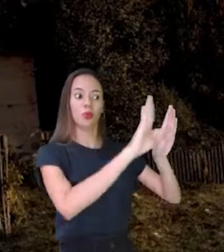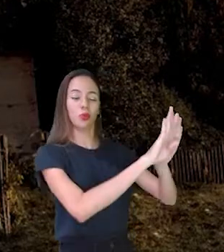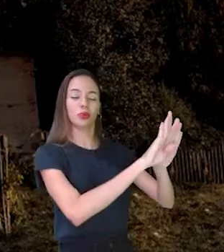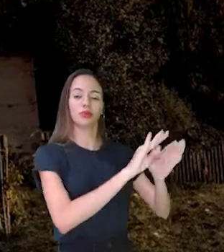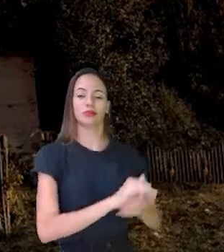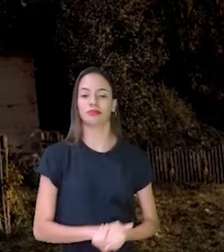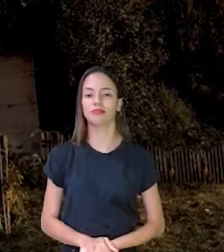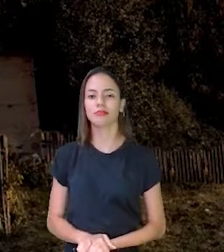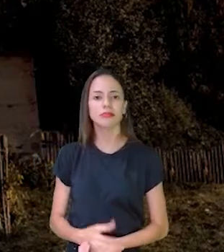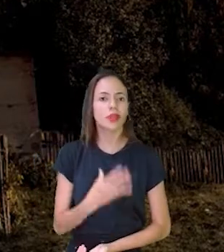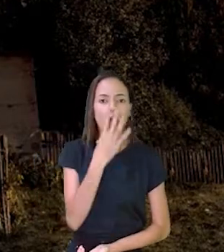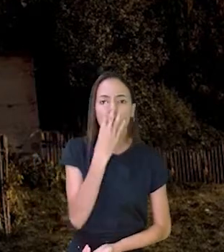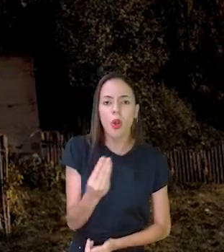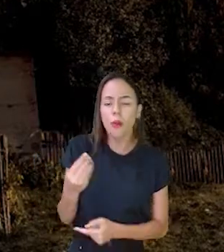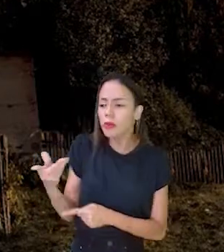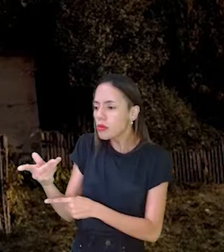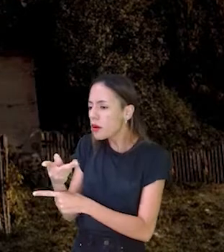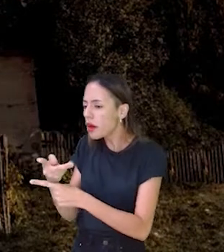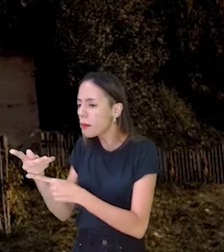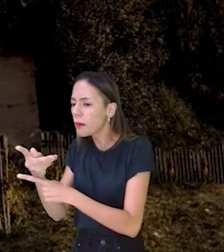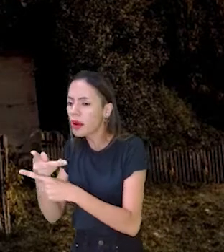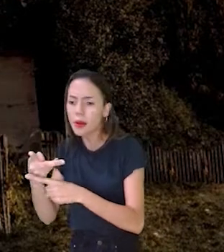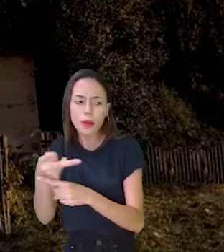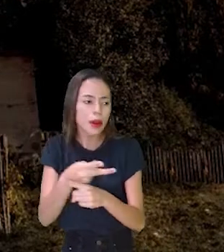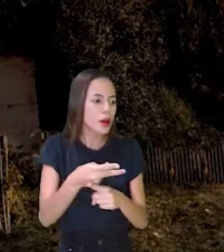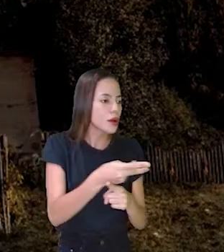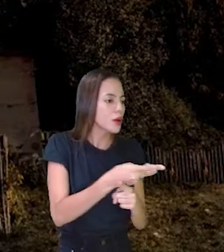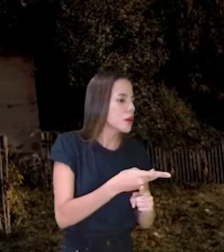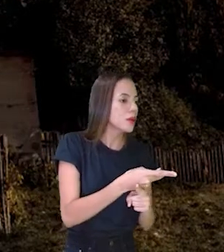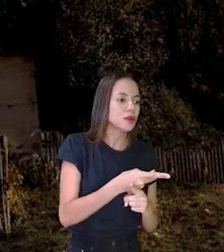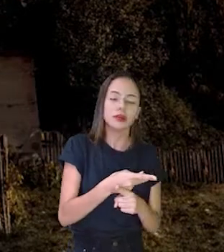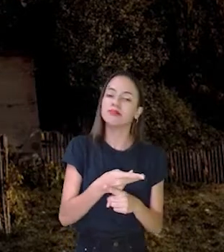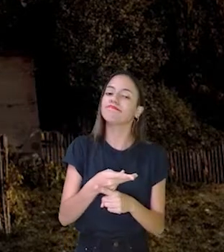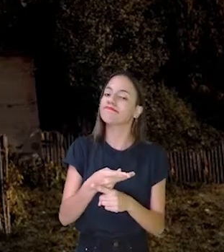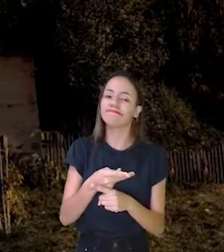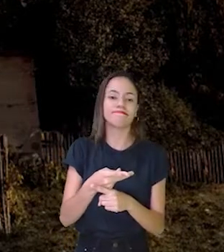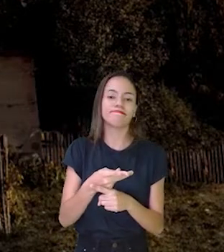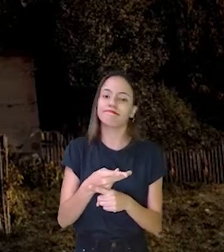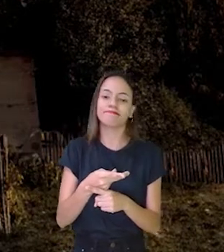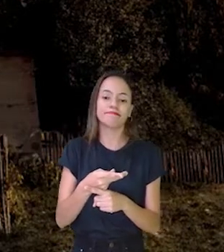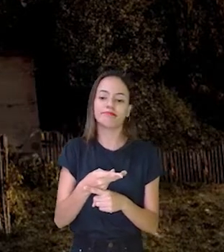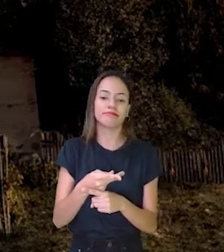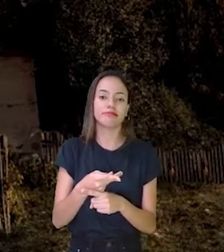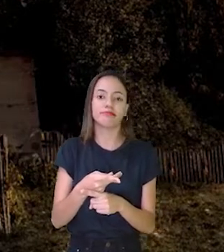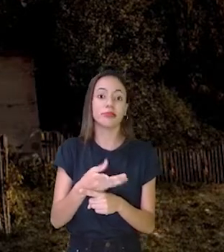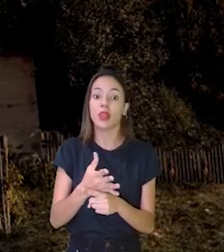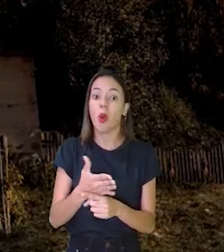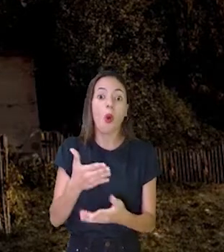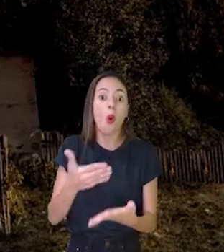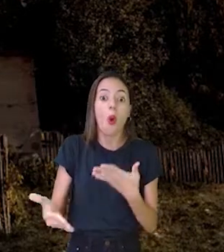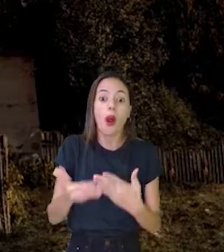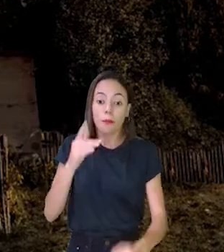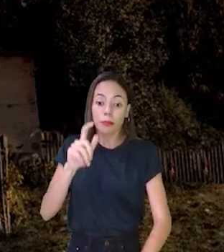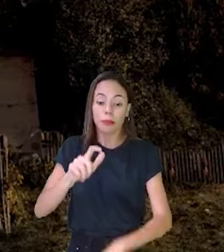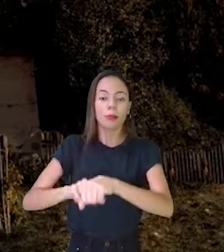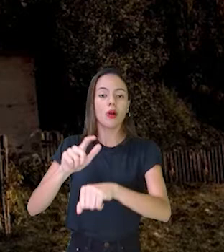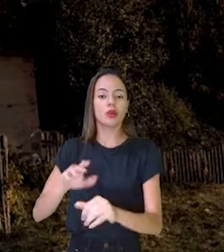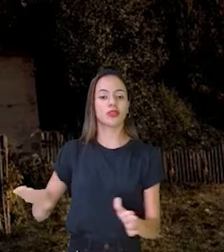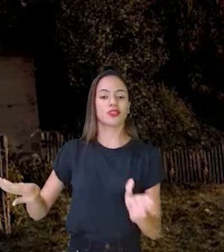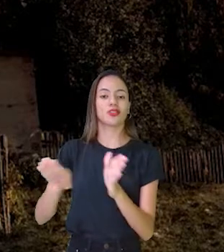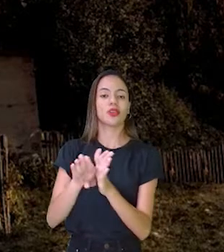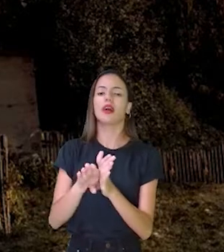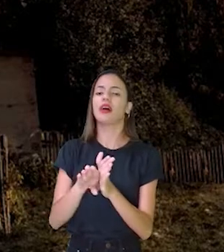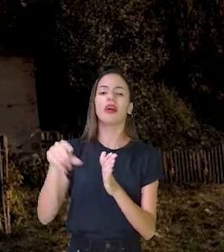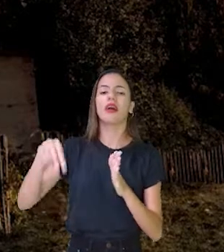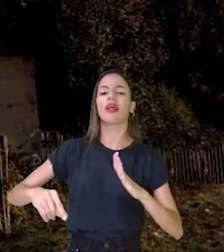O lobo ficou procurando Procurando, procurando Mas logo se deu conta Que a qualquer momento Podia chegar